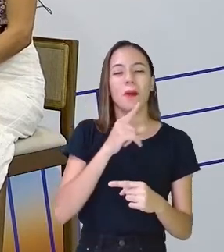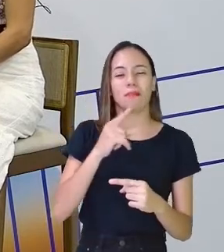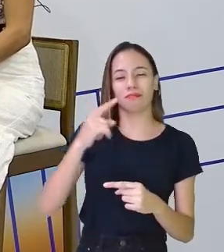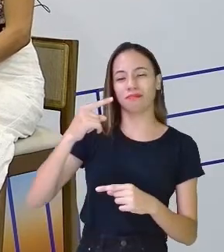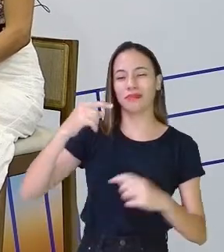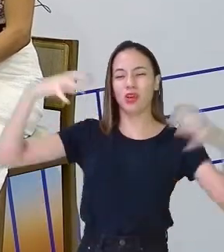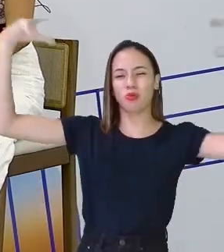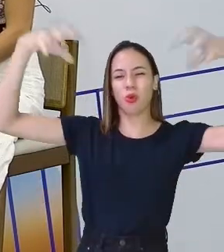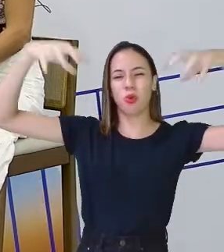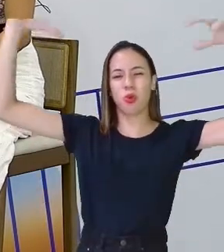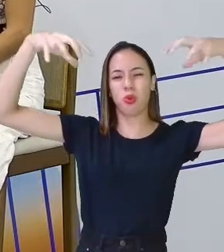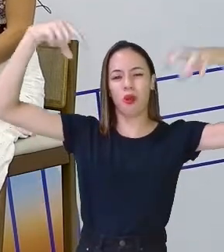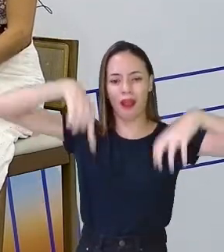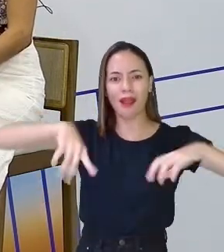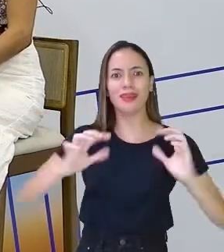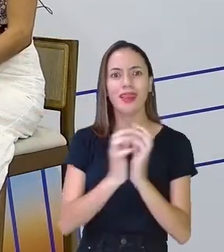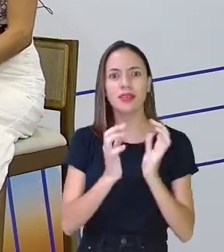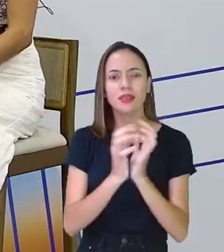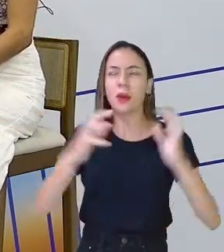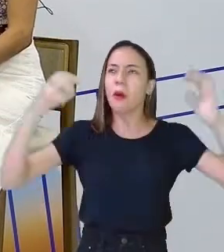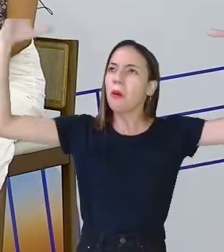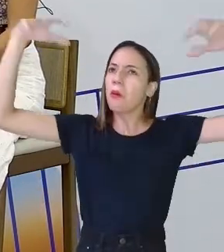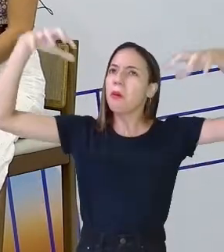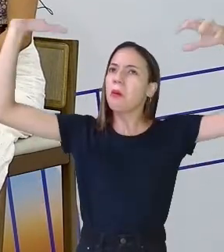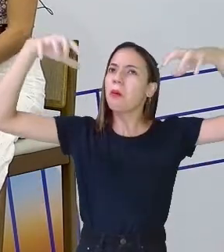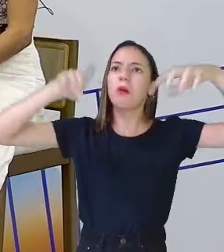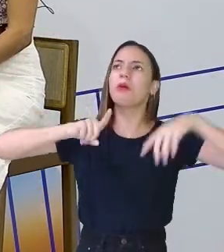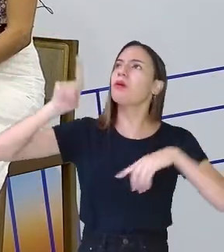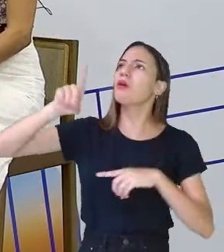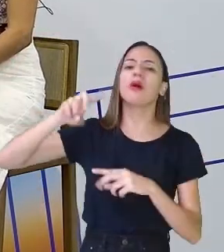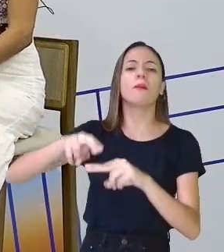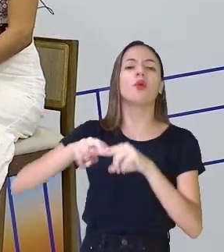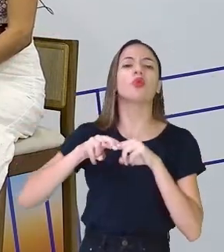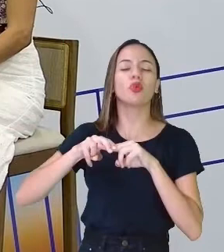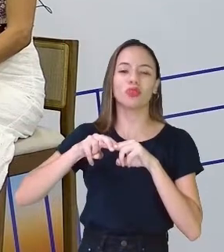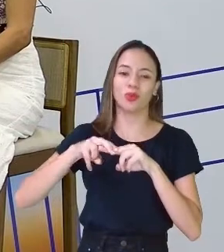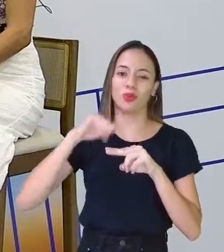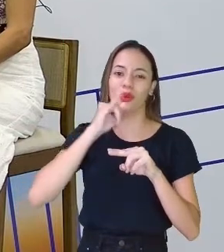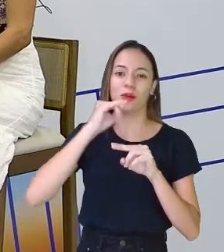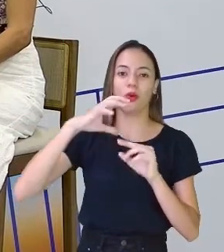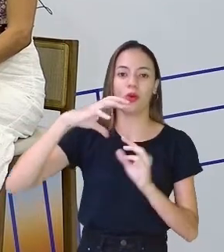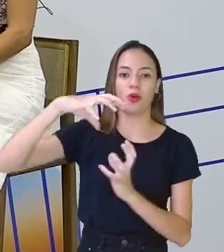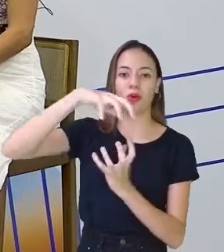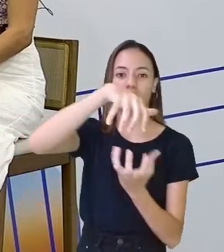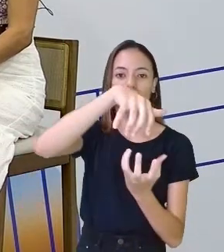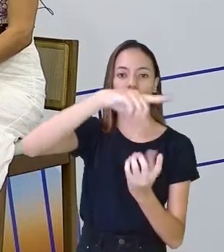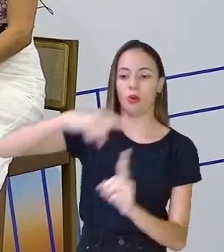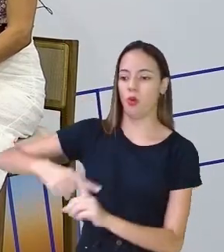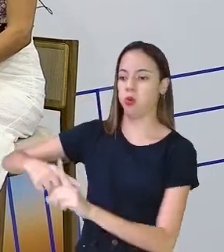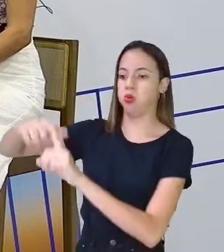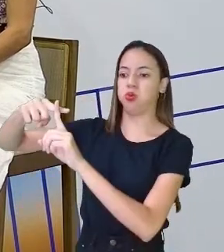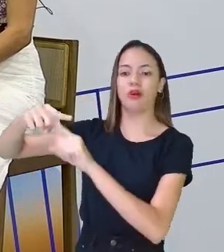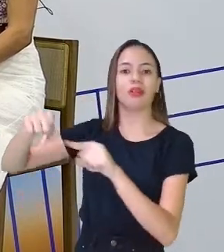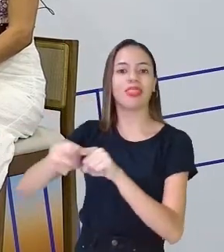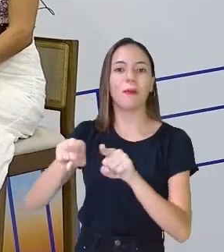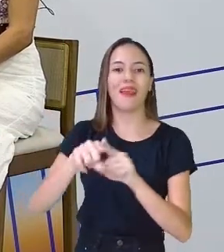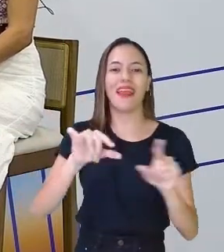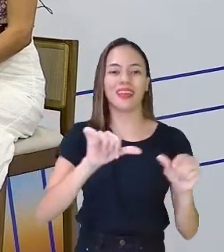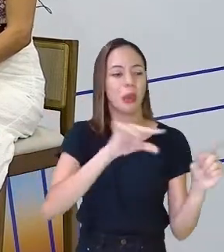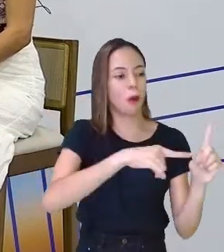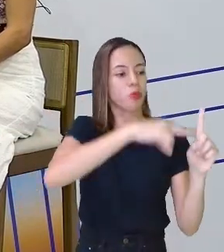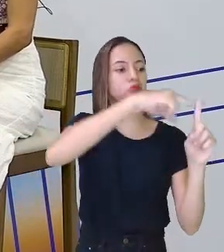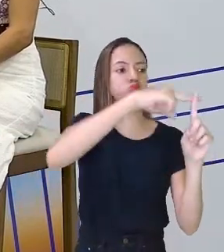esses dias, infelizmente, são causadas pelo aquecimento global e as mudanças climáticas.